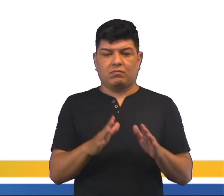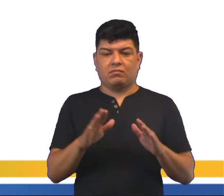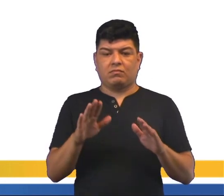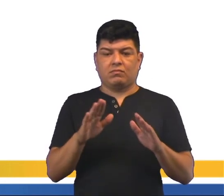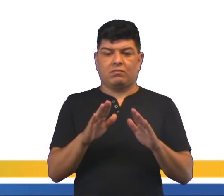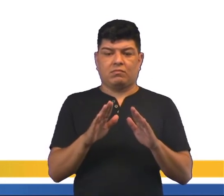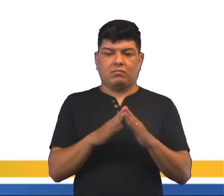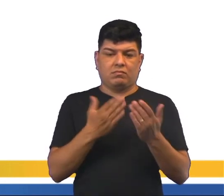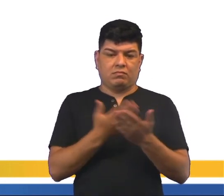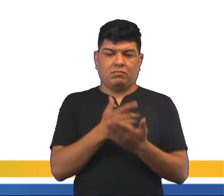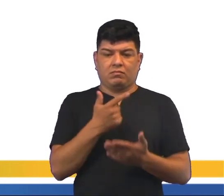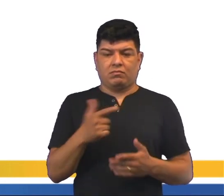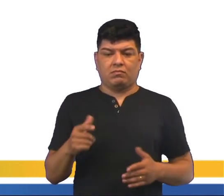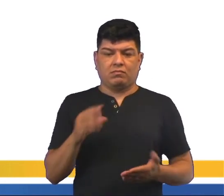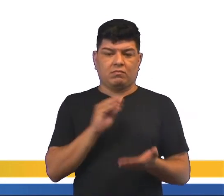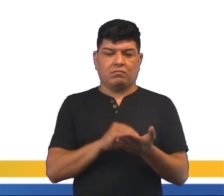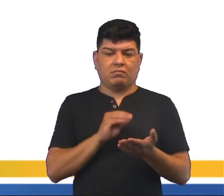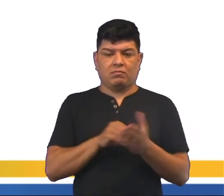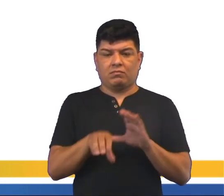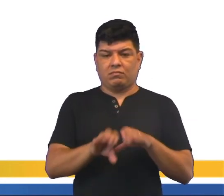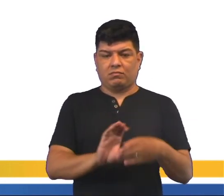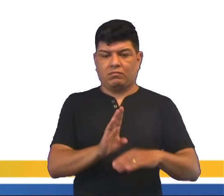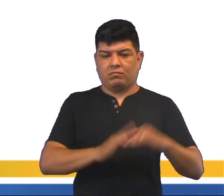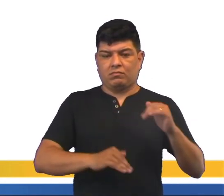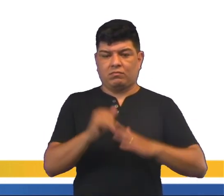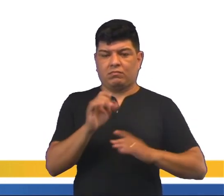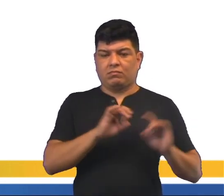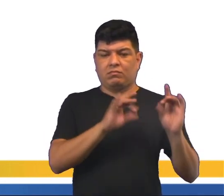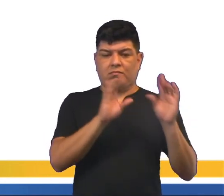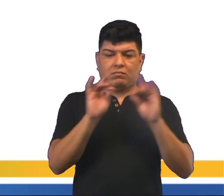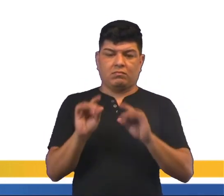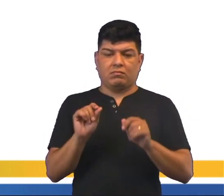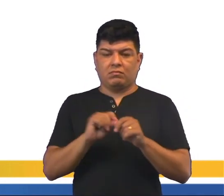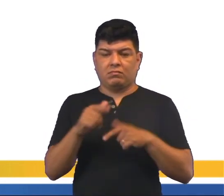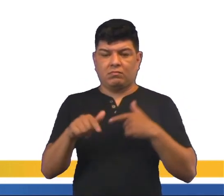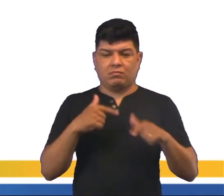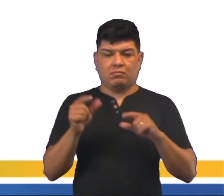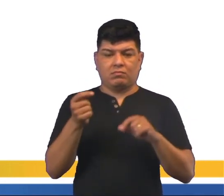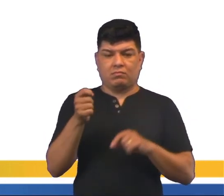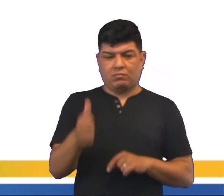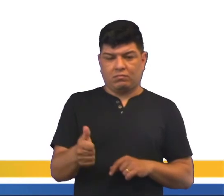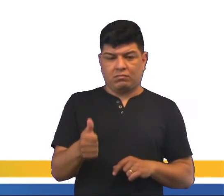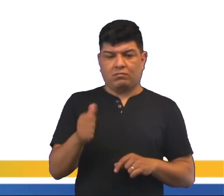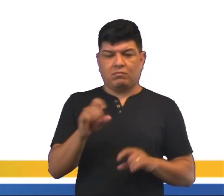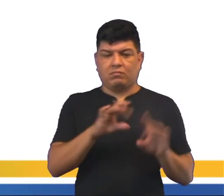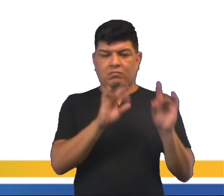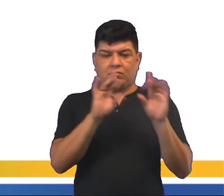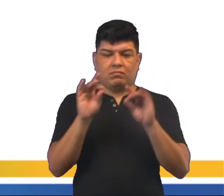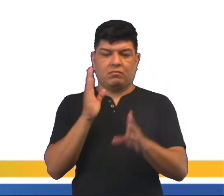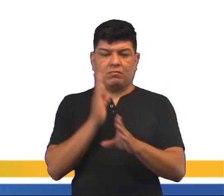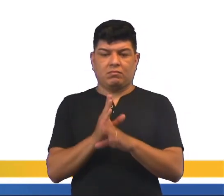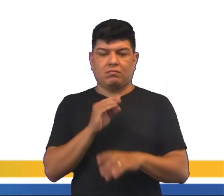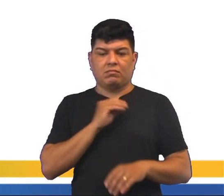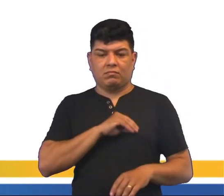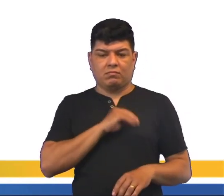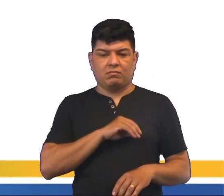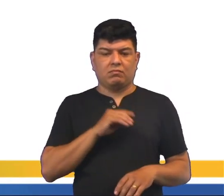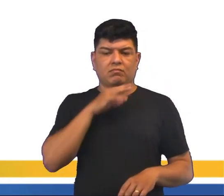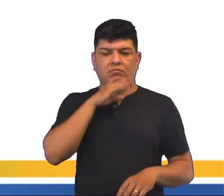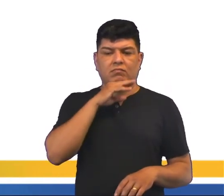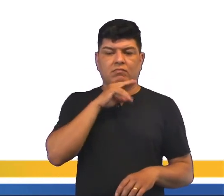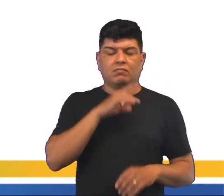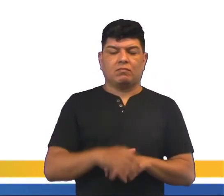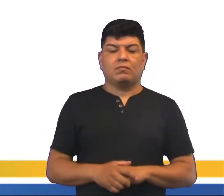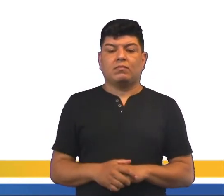com baixa escolarização e ausência de formação profissional específica, que realizam trabalhos pouco especializados e, portanto, mal